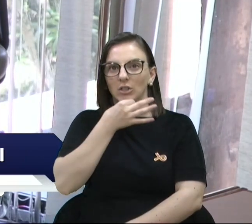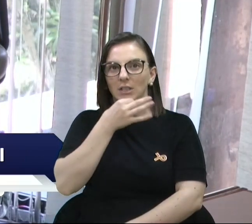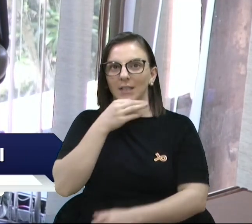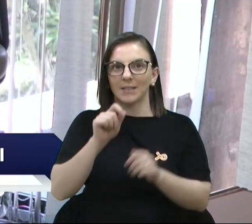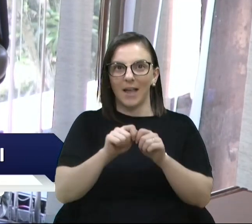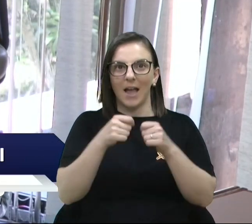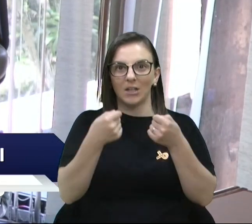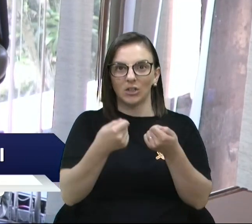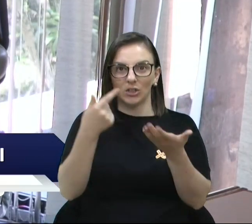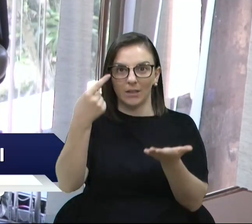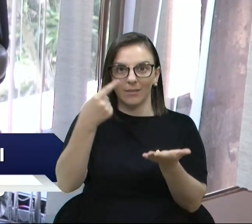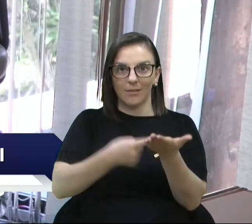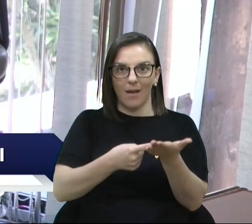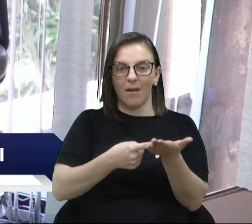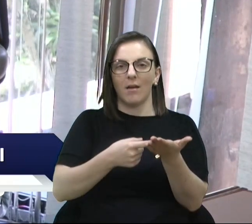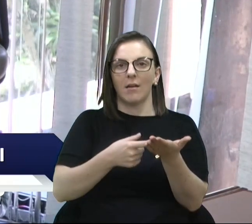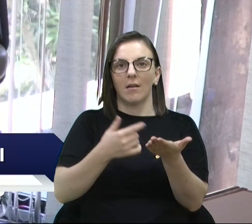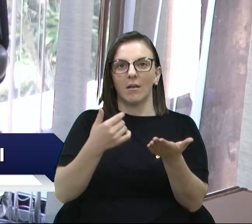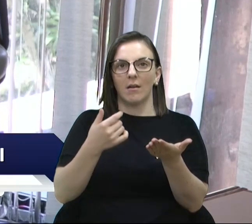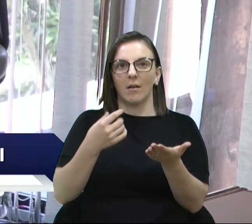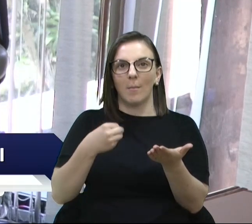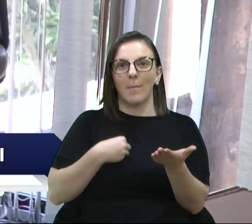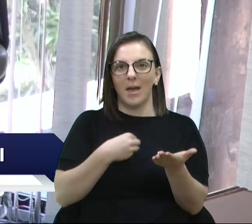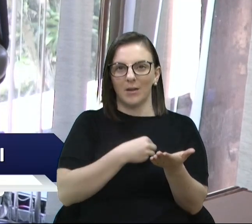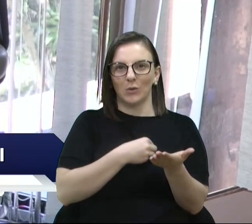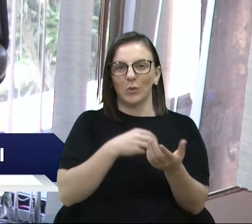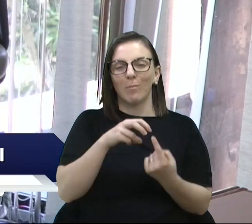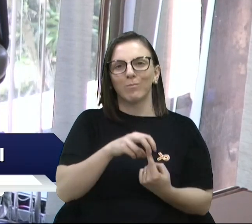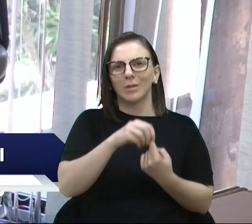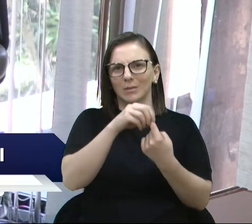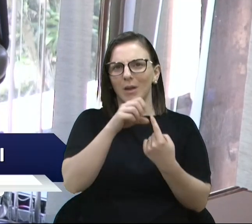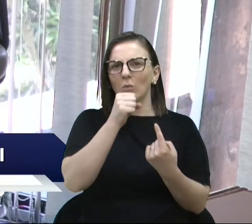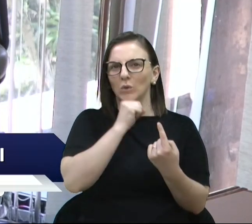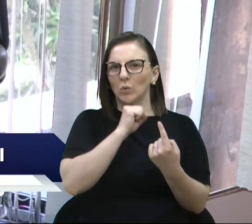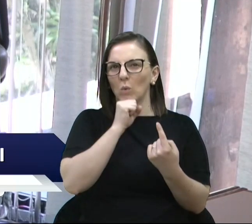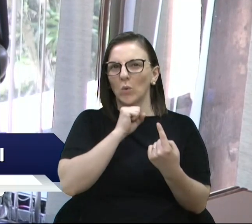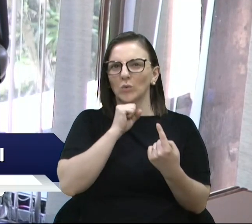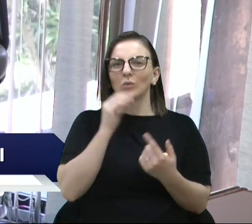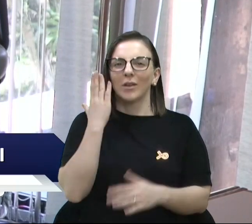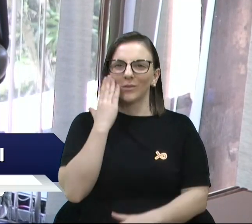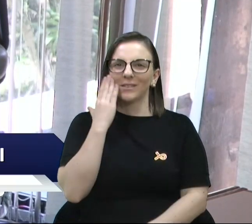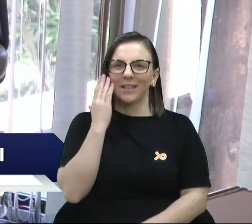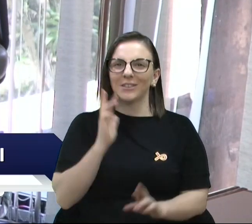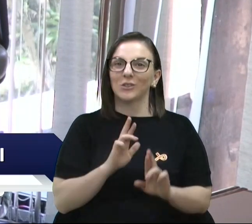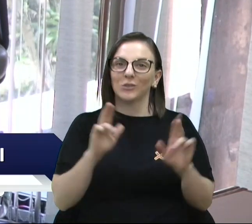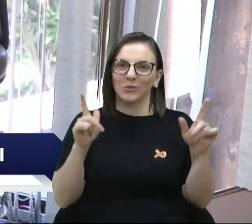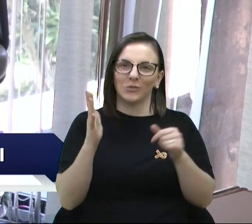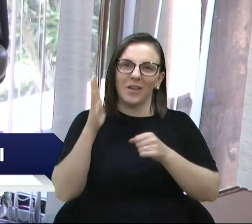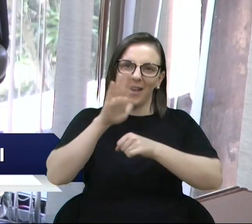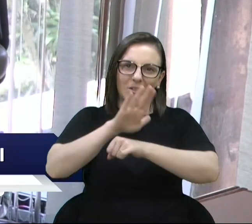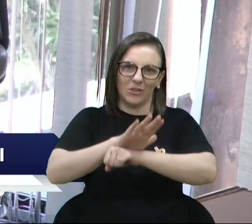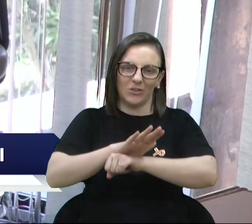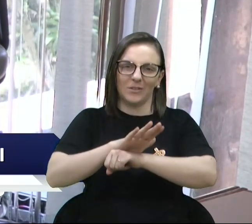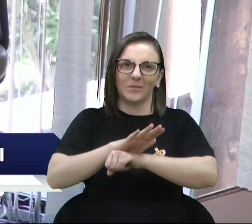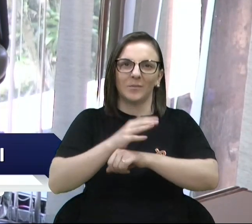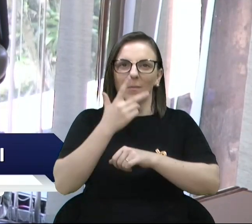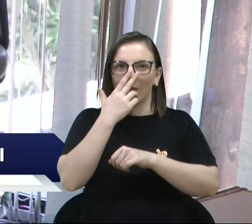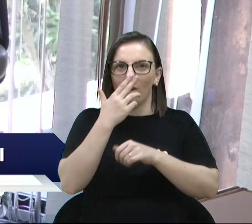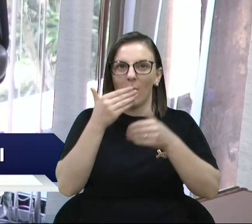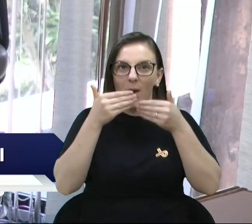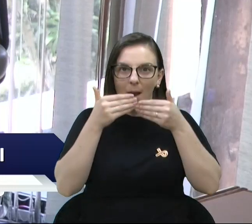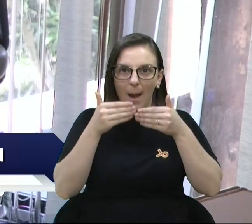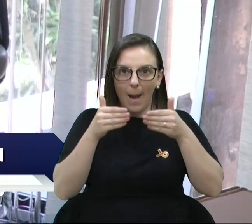que é algo que, principalmente, para os nossos idosos, vai fazer muita diferença. isso aí a gente abre o acesso das